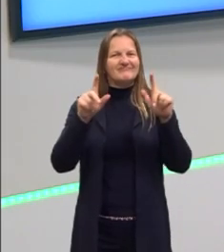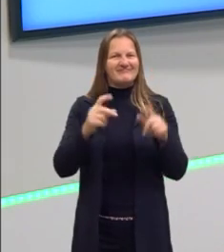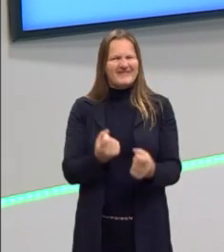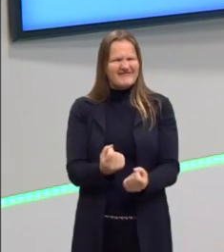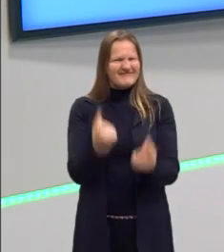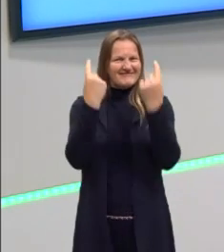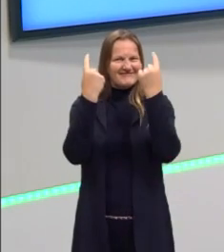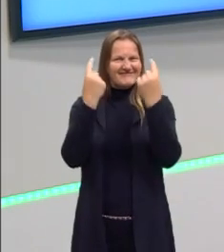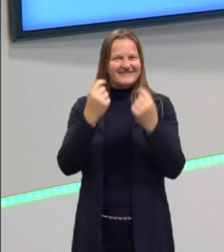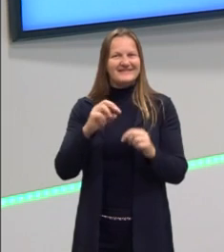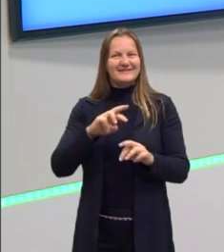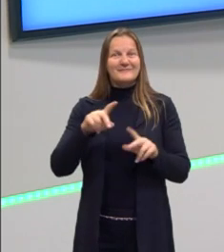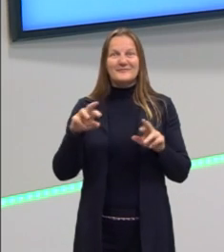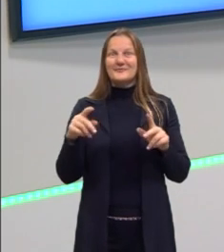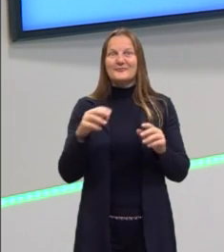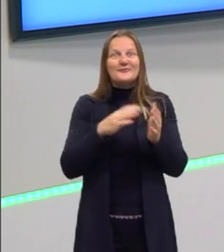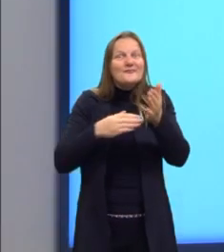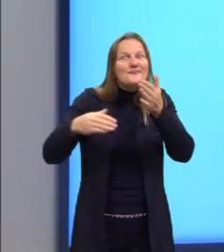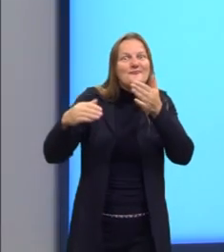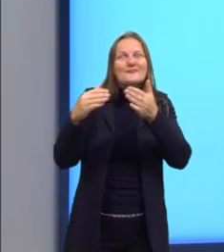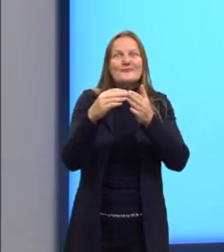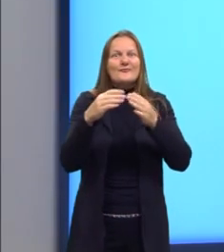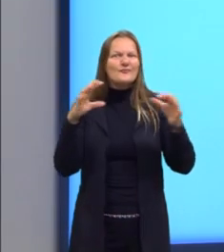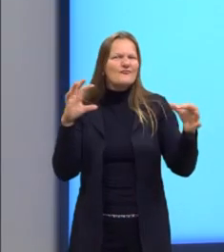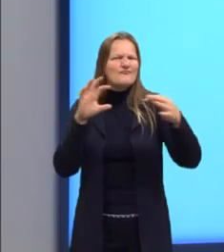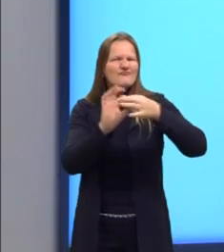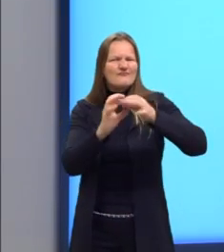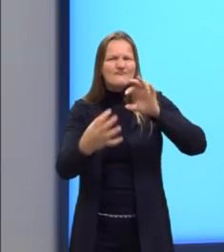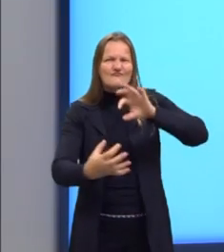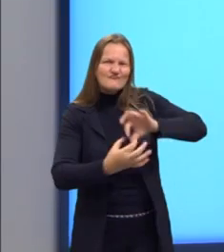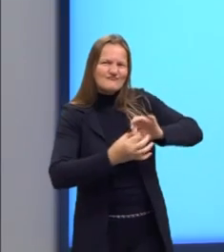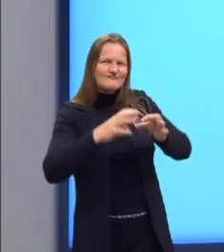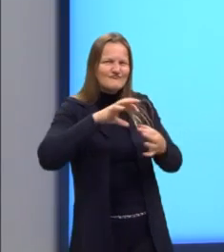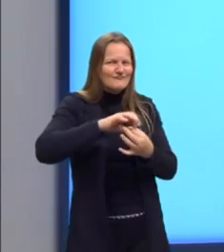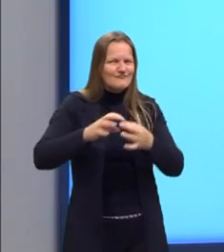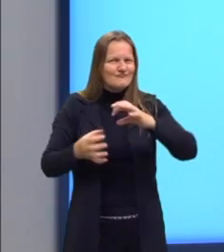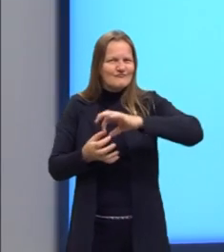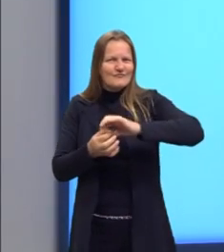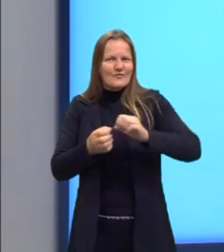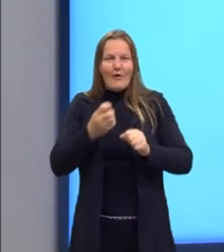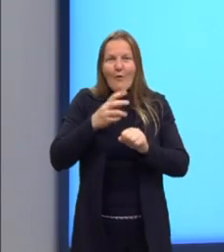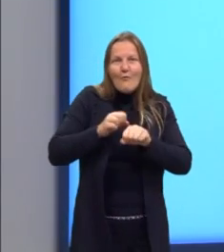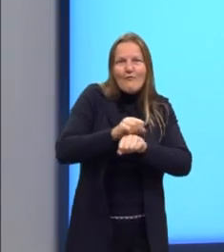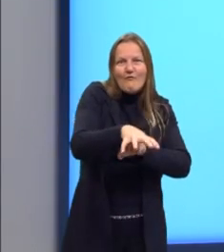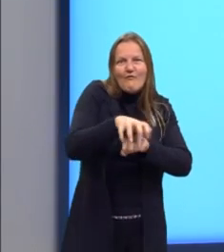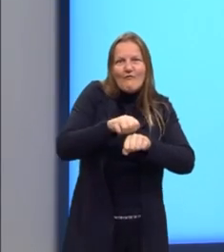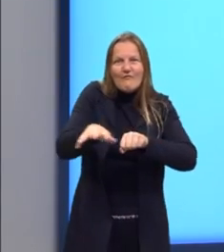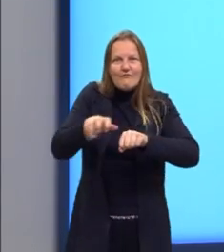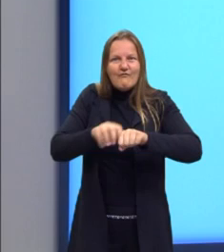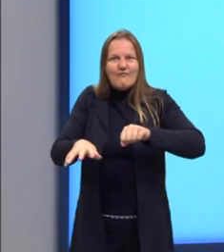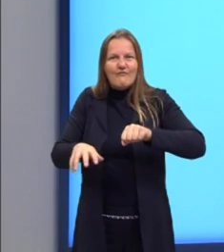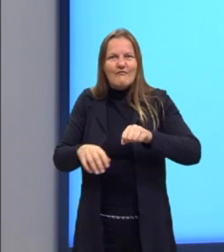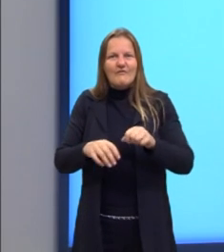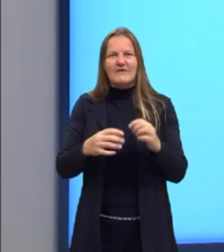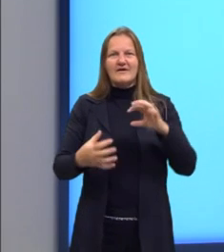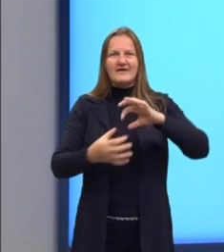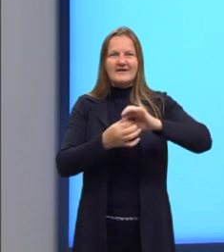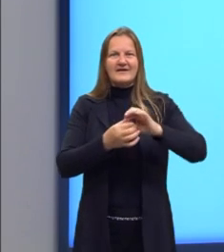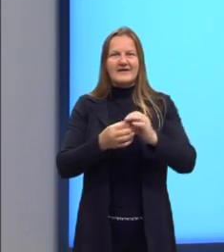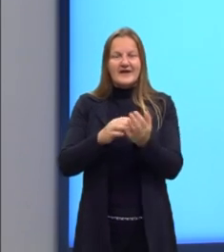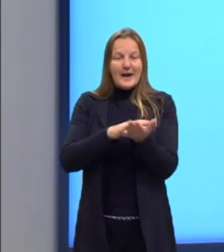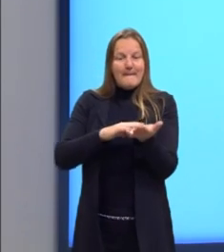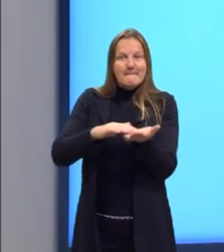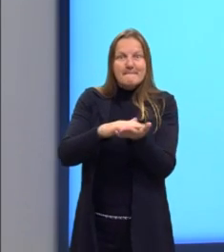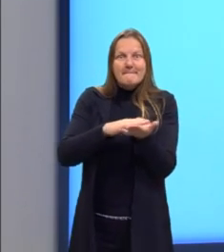linguística onde tudo está conectado. A gente tem aqui, na palma da